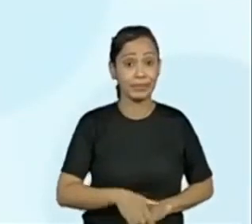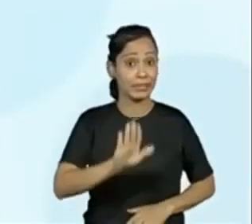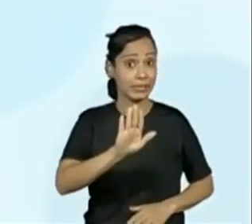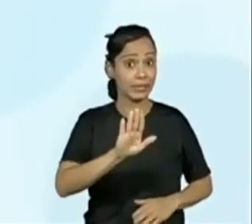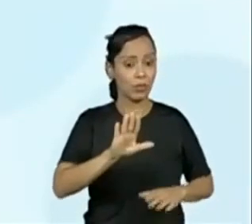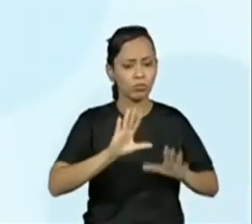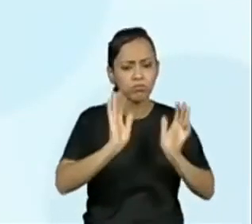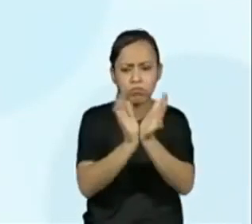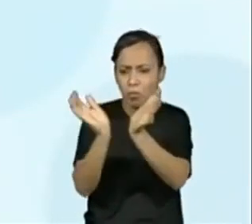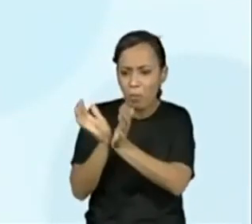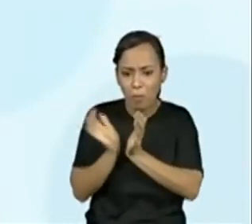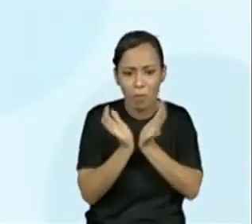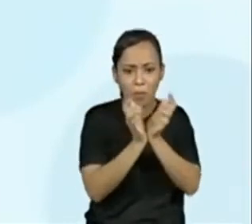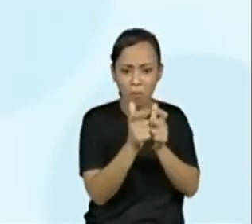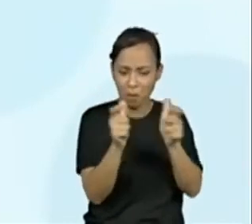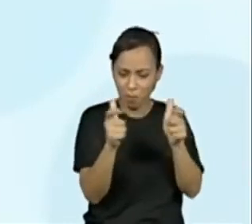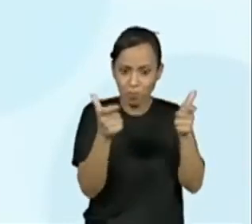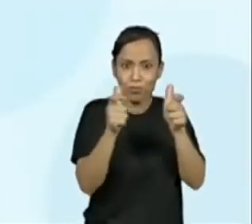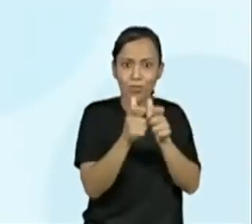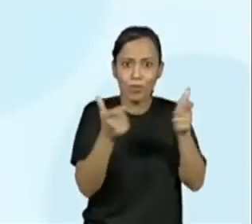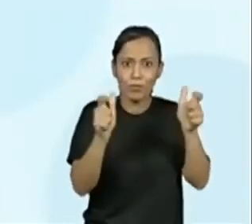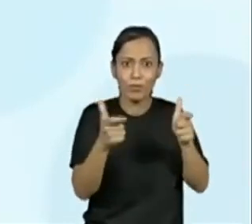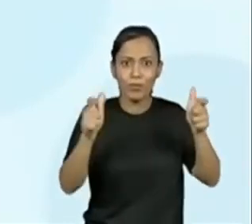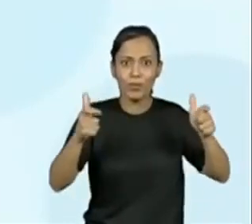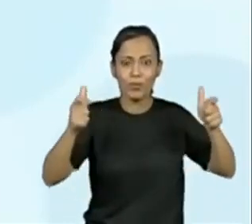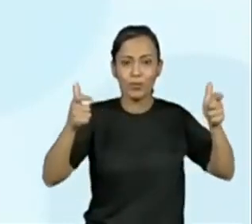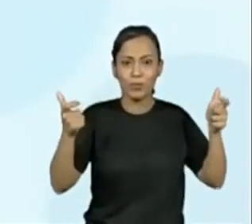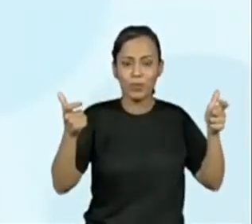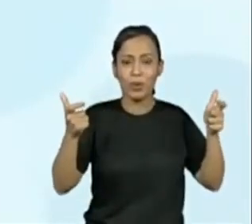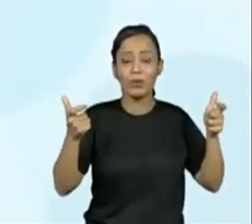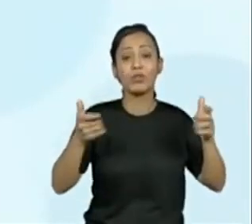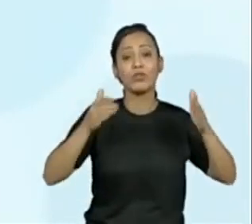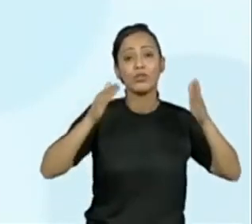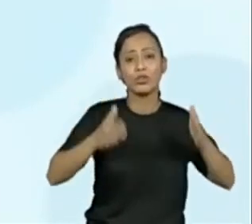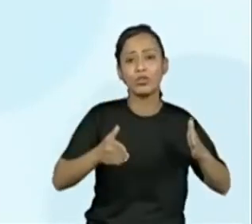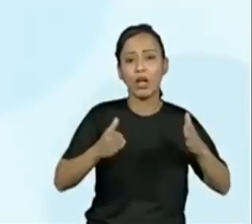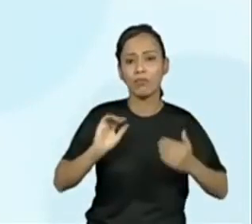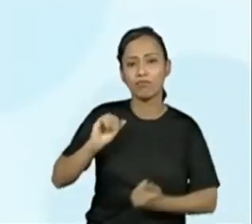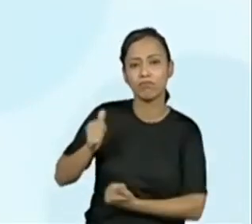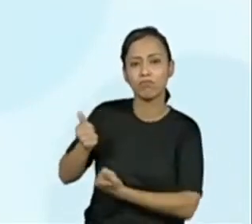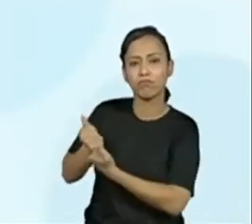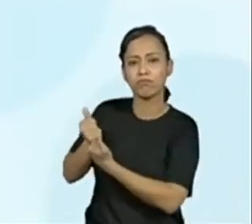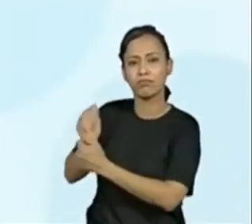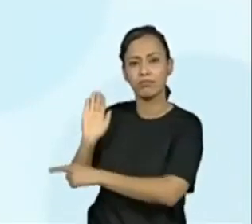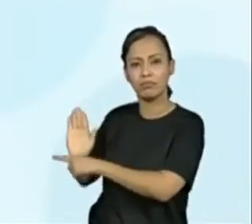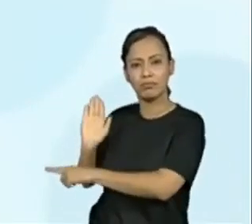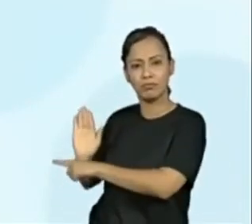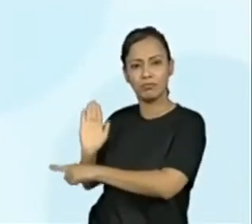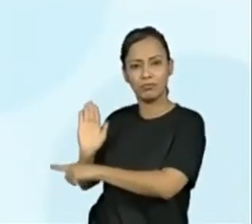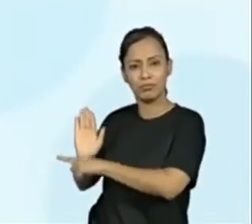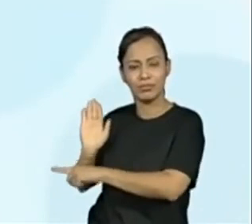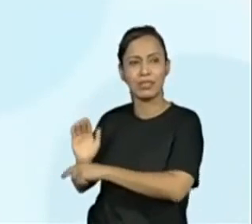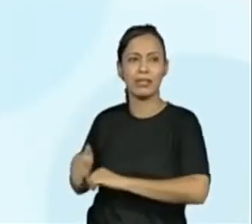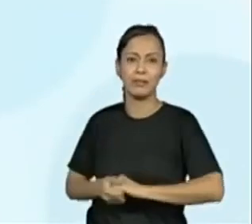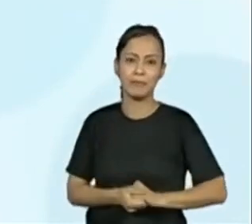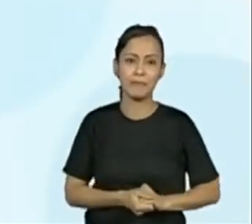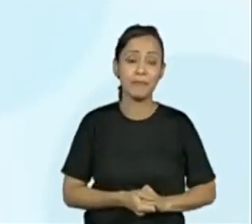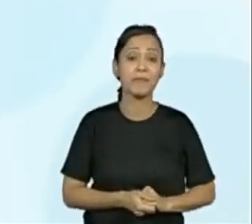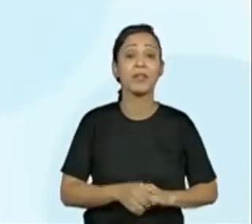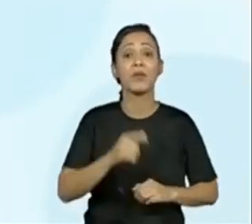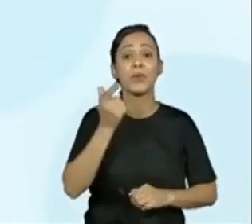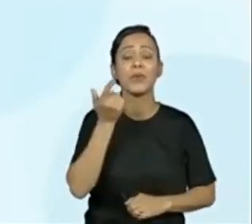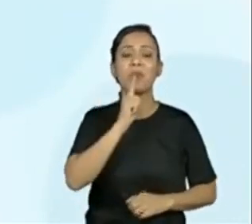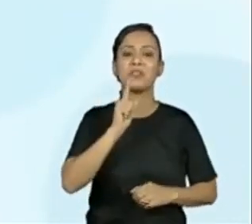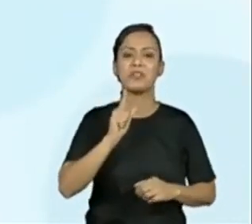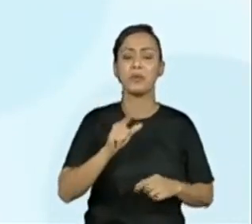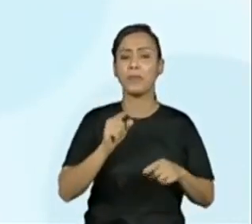ele se sente feliz pela repercussão antirracista nas redes sociais. Recebi milhares de mensagens de carinho,